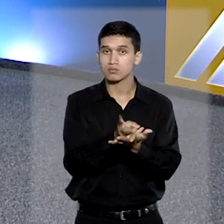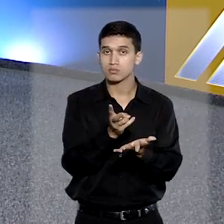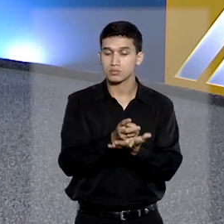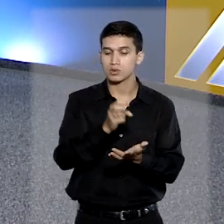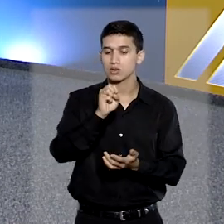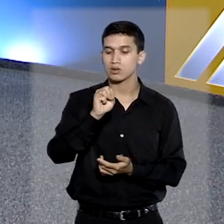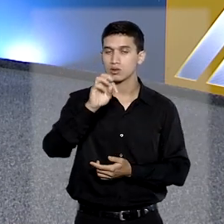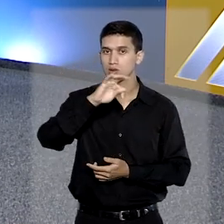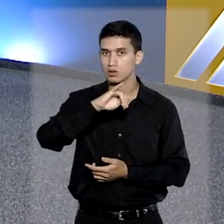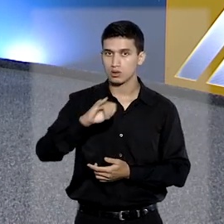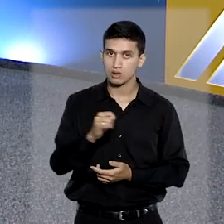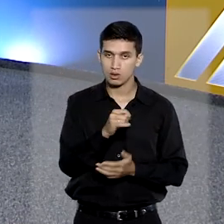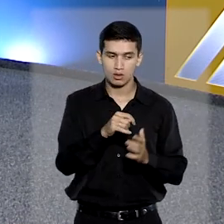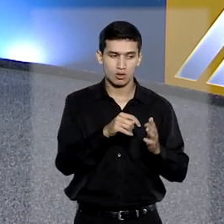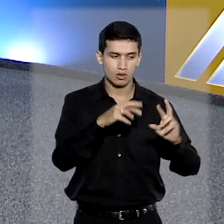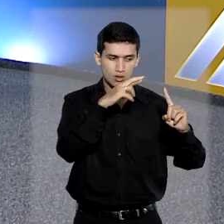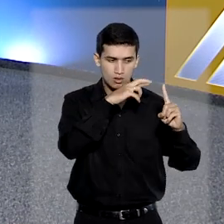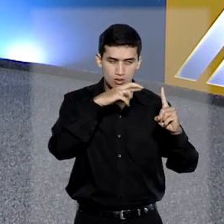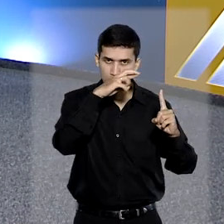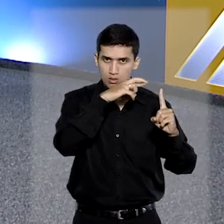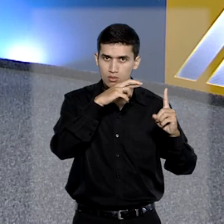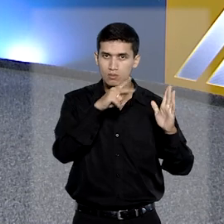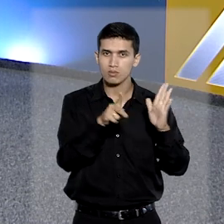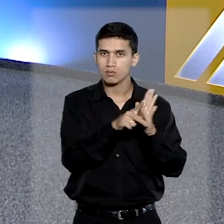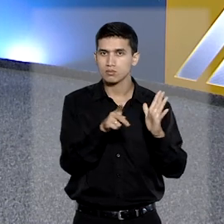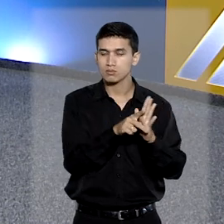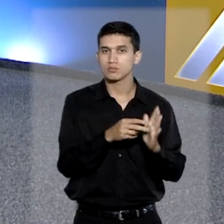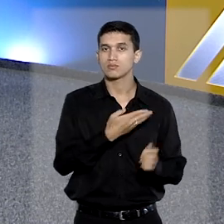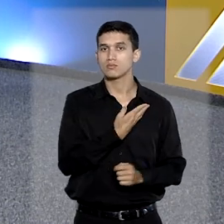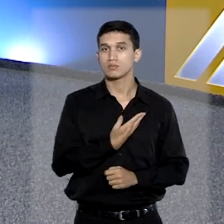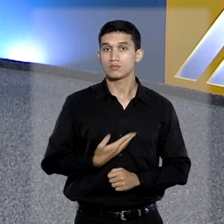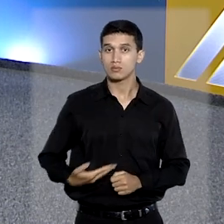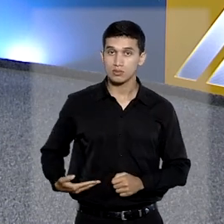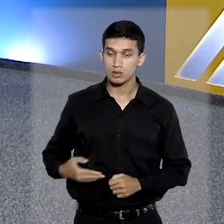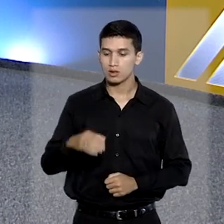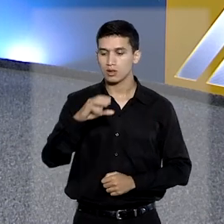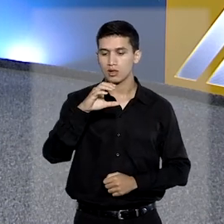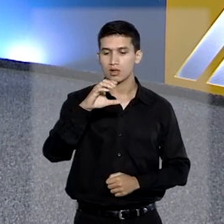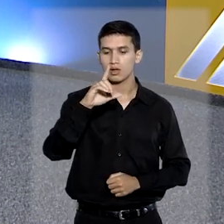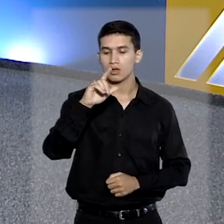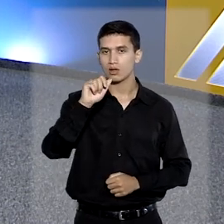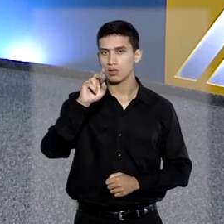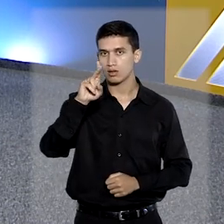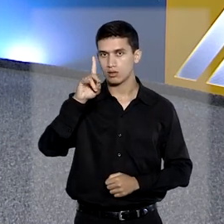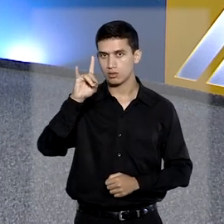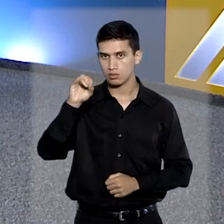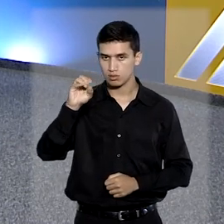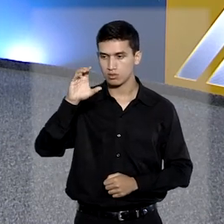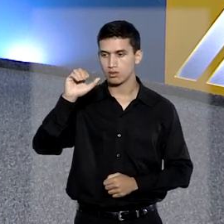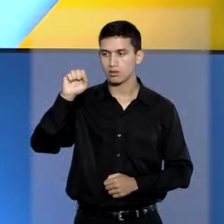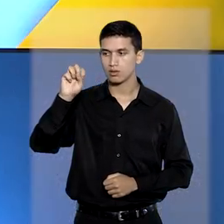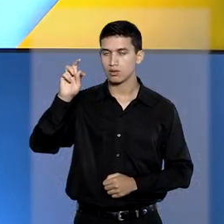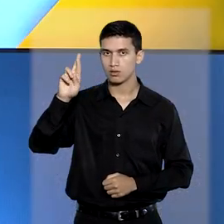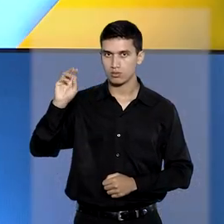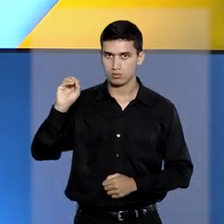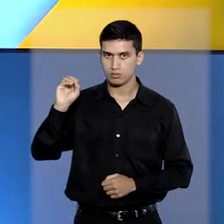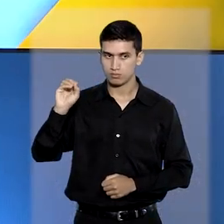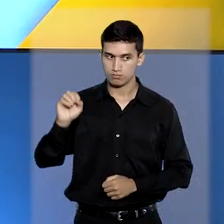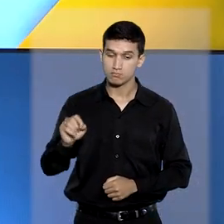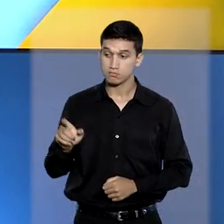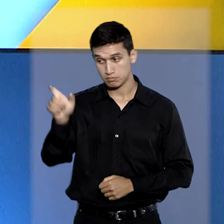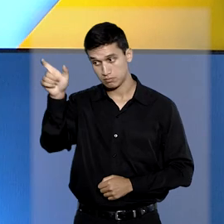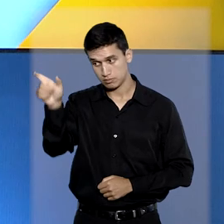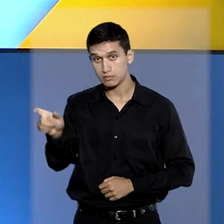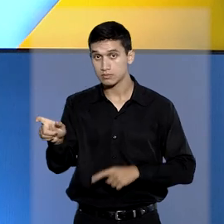STJ a investigação sobre o atual governador do Rio de Janeiro, Cláudio Castro. Ele